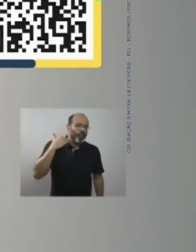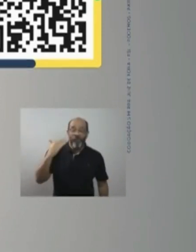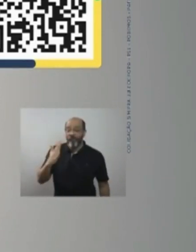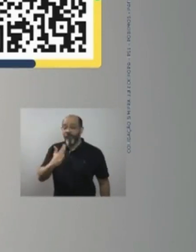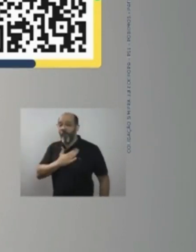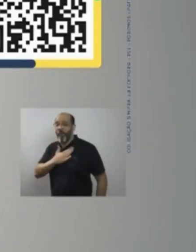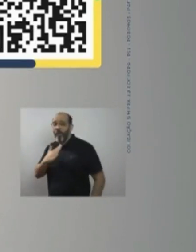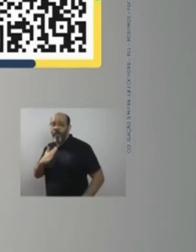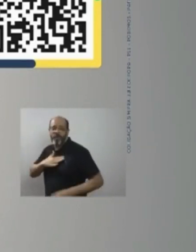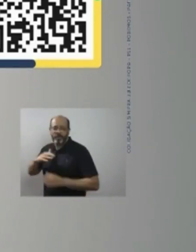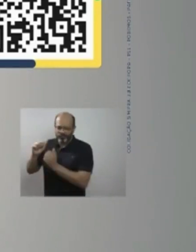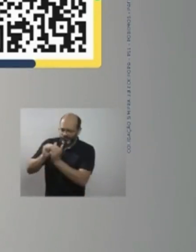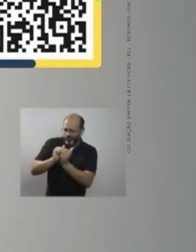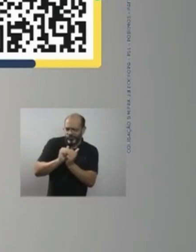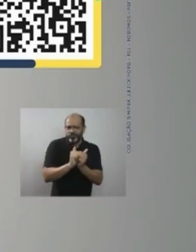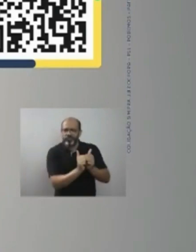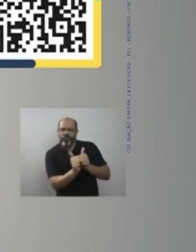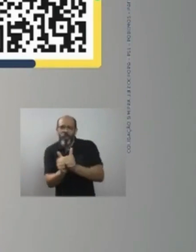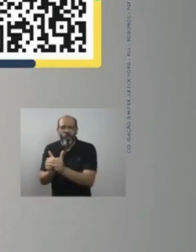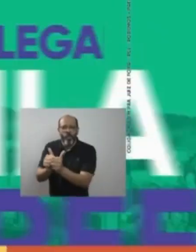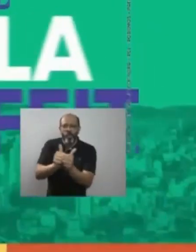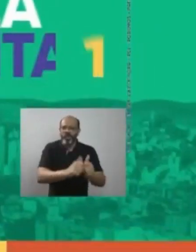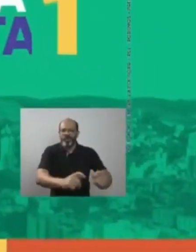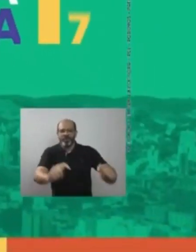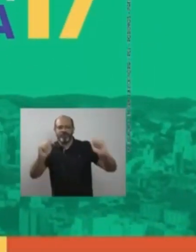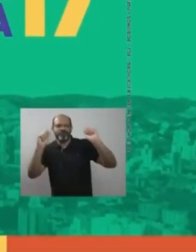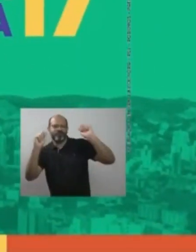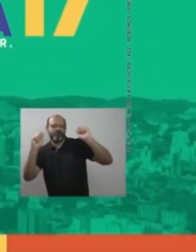agora na Arena 17. Vem com a gente.